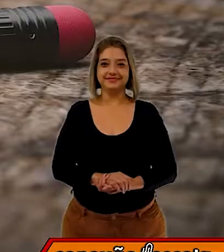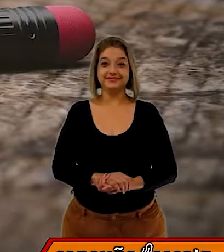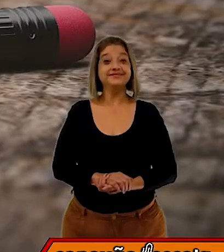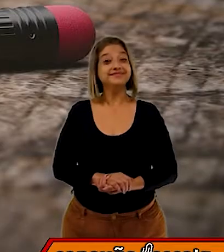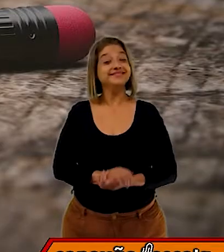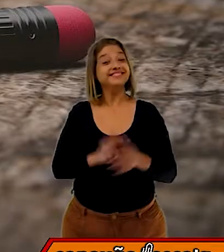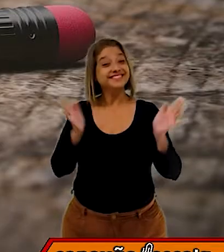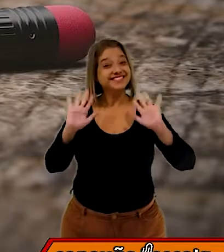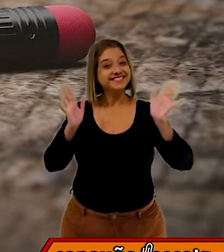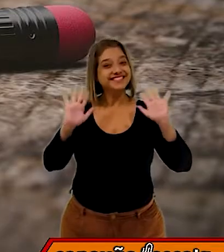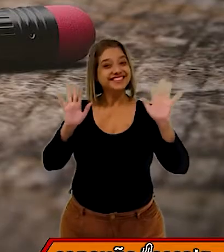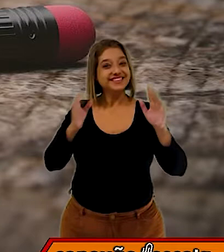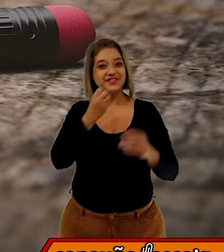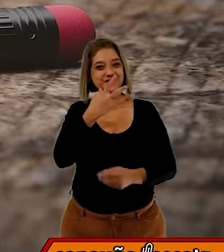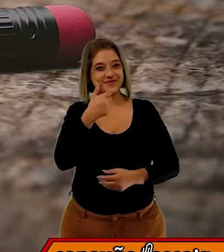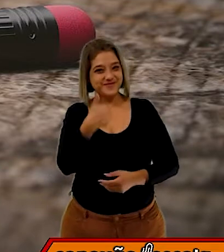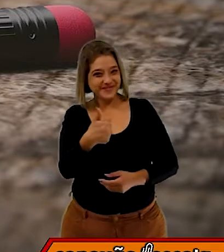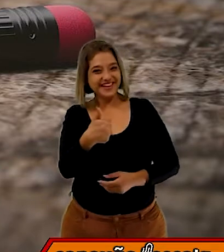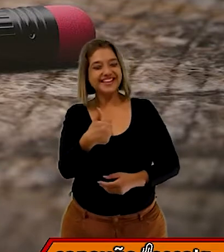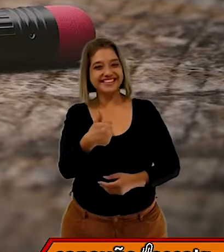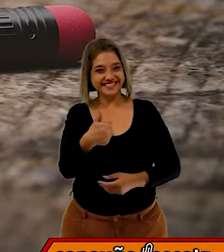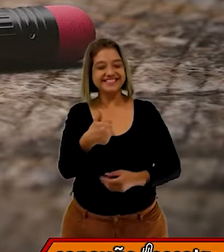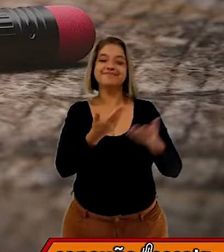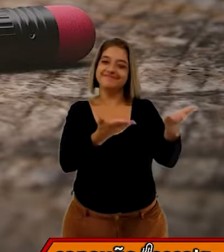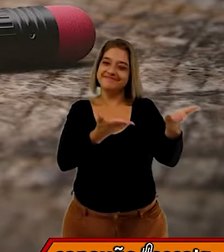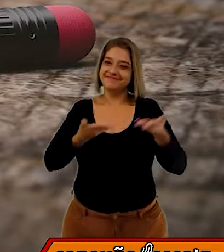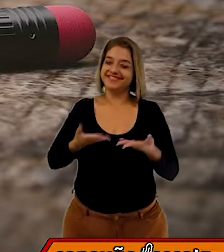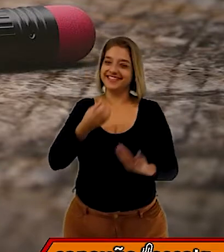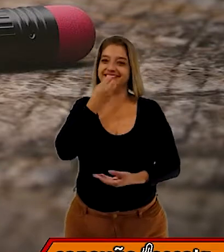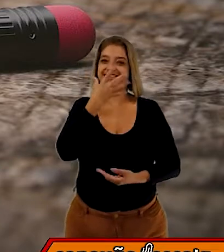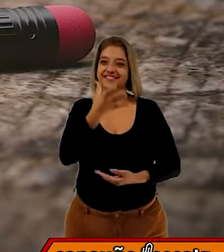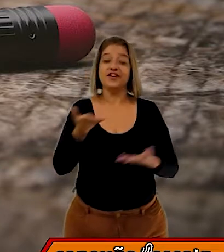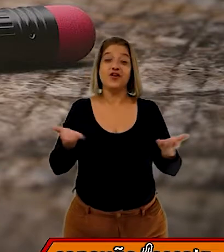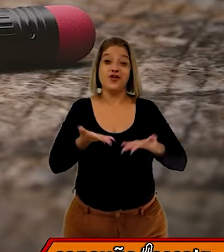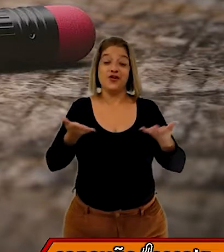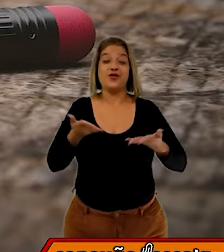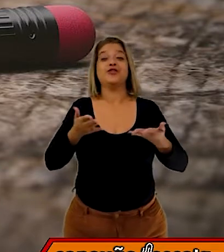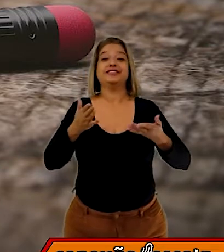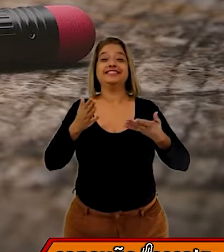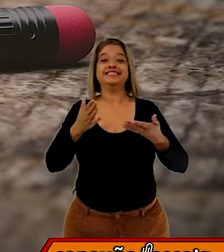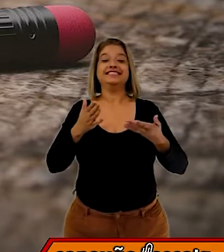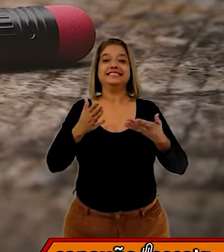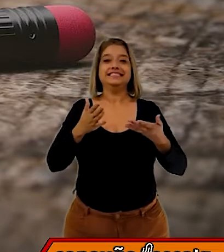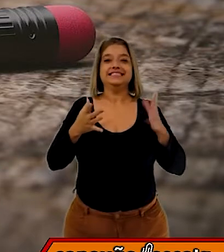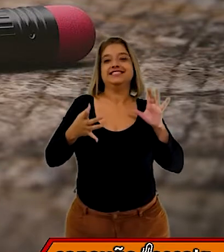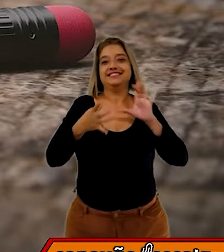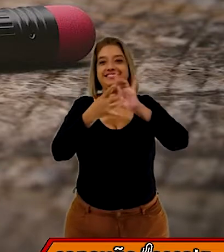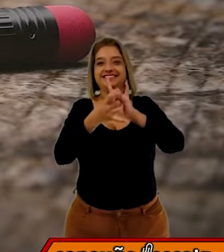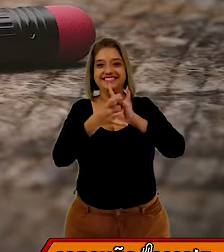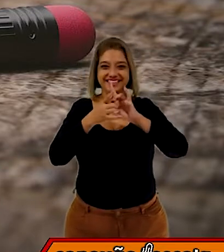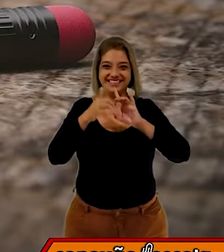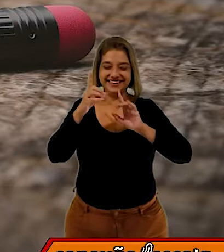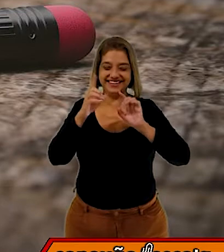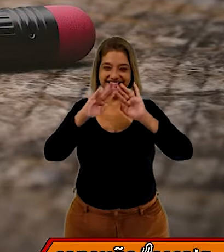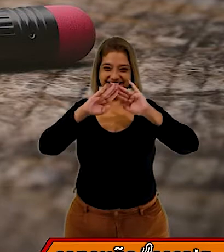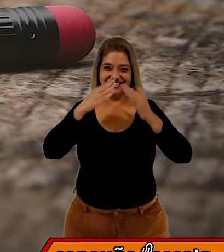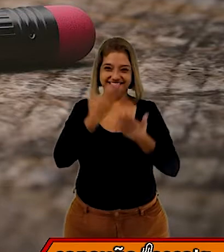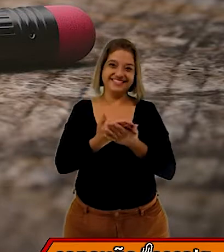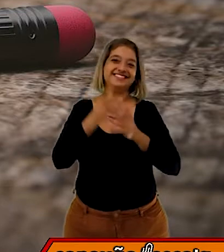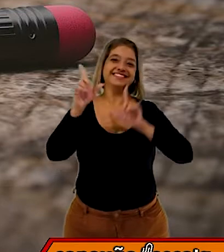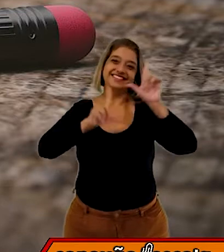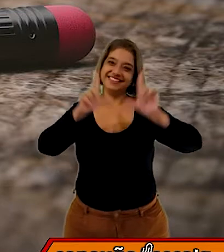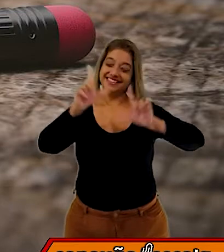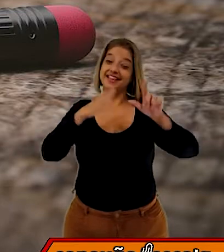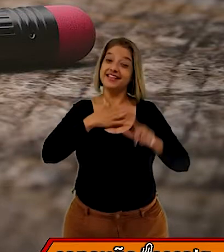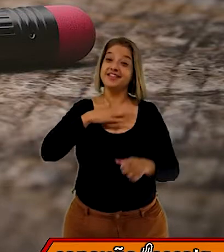E aí meu povo, como é que vocês estão? Sejam bem-vindos ao Conexão Escola TV. Eu, eu sou a professora